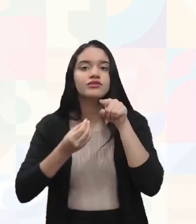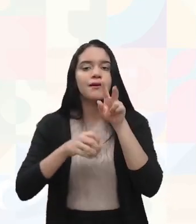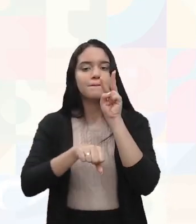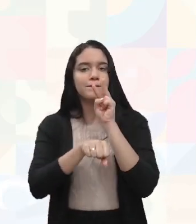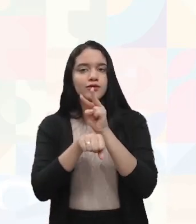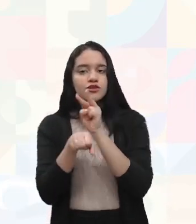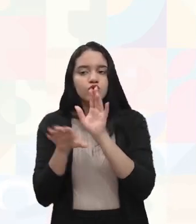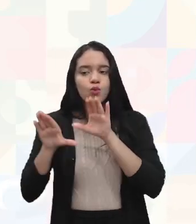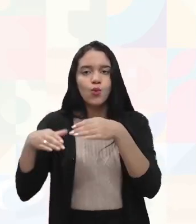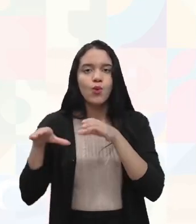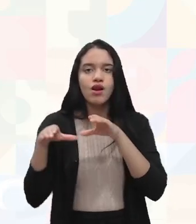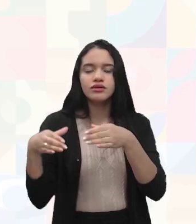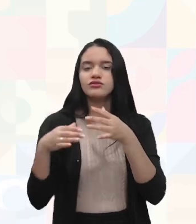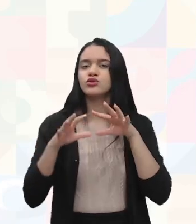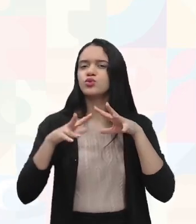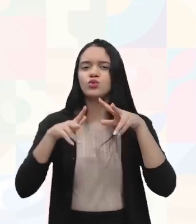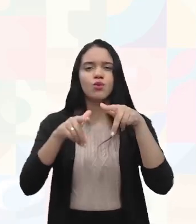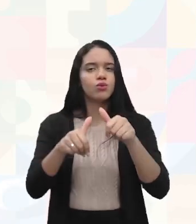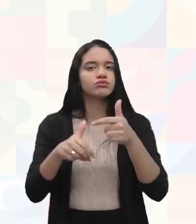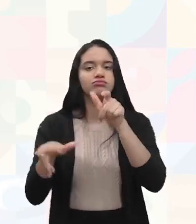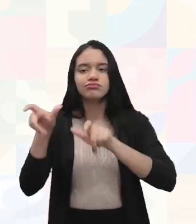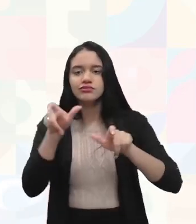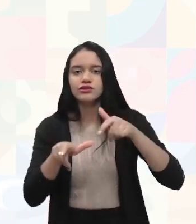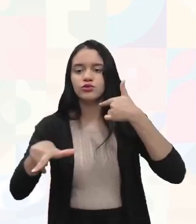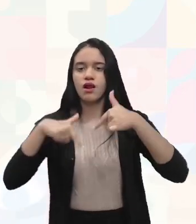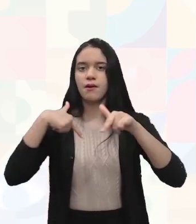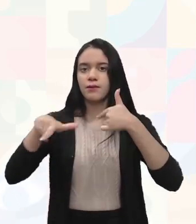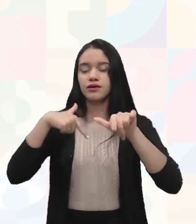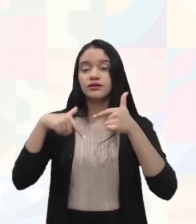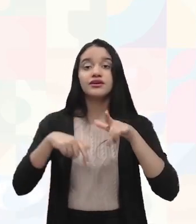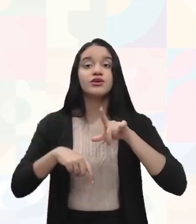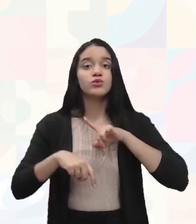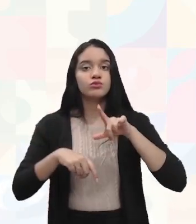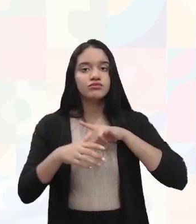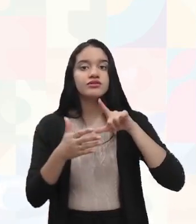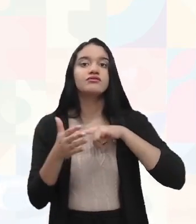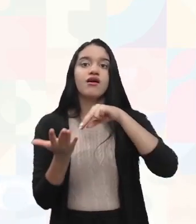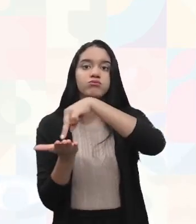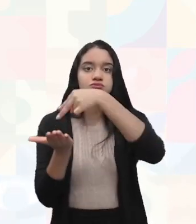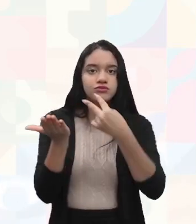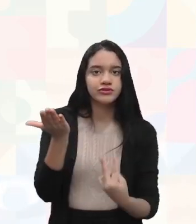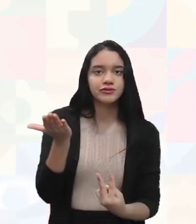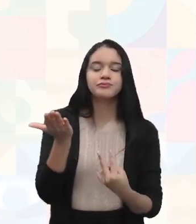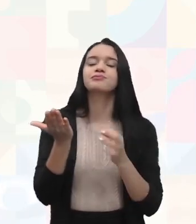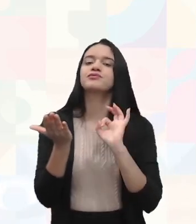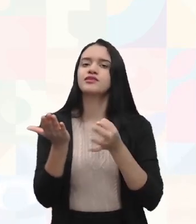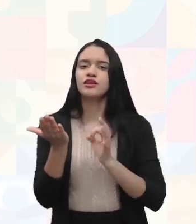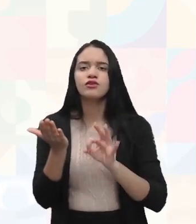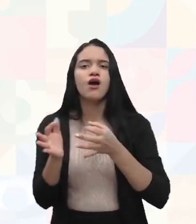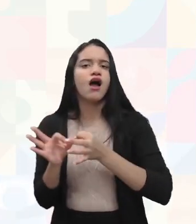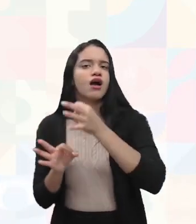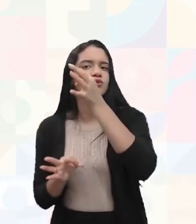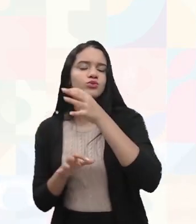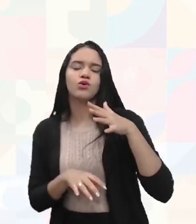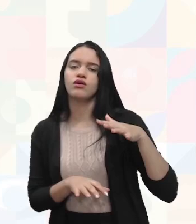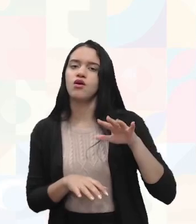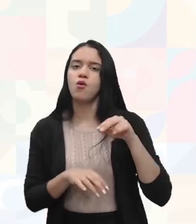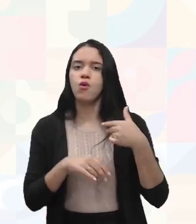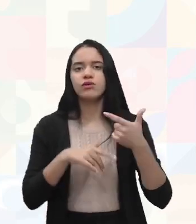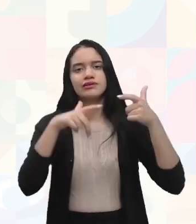forma coletiva, né, todos os trabalhadores quando houver esse risco de queda, altura, espaços,